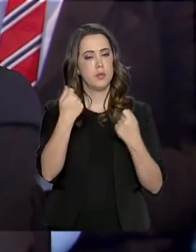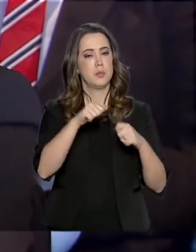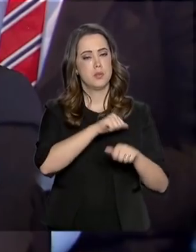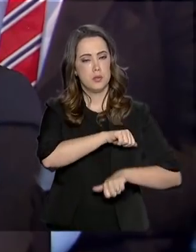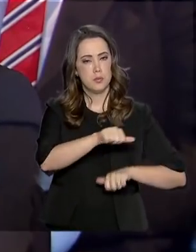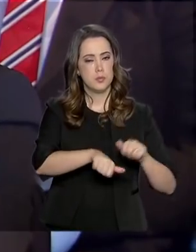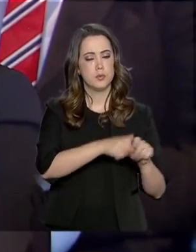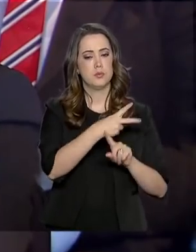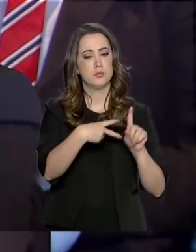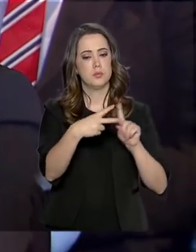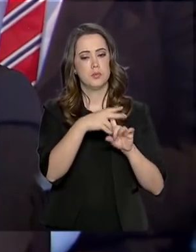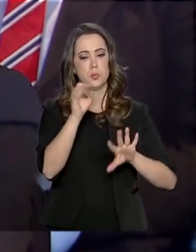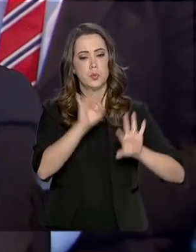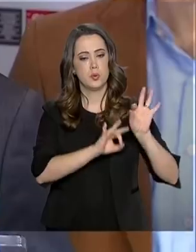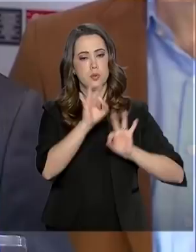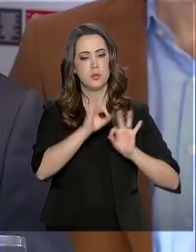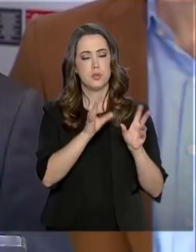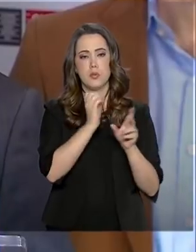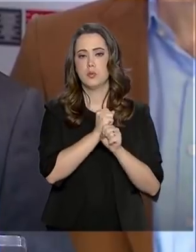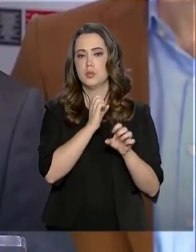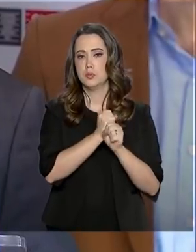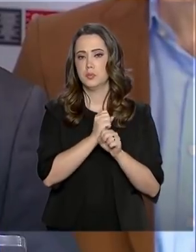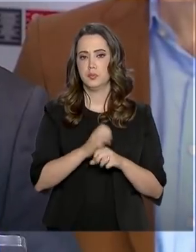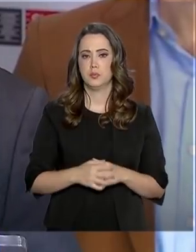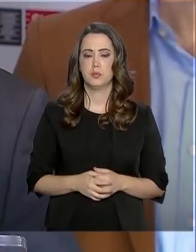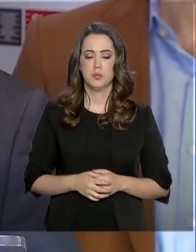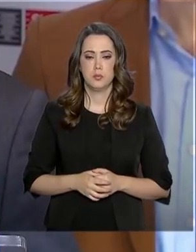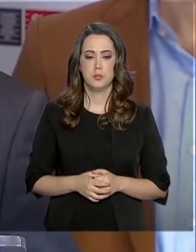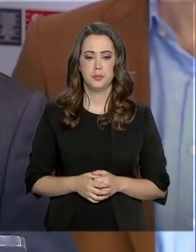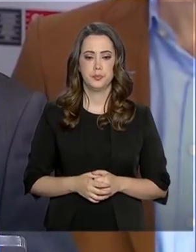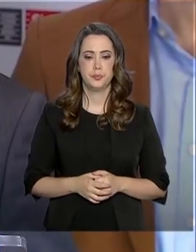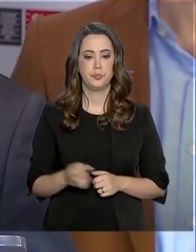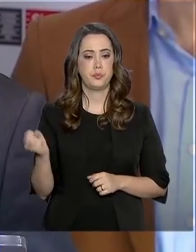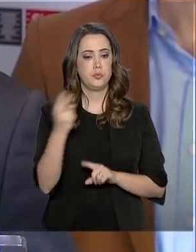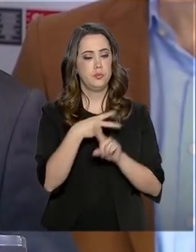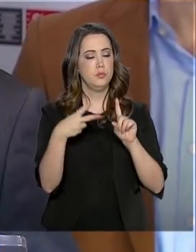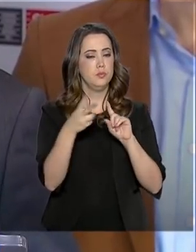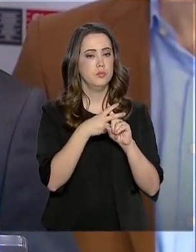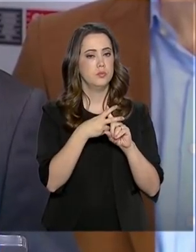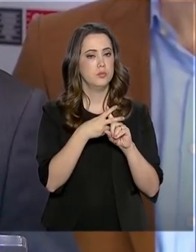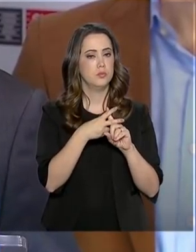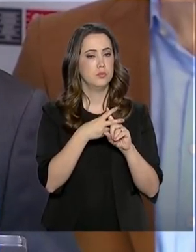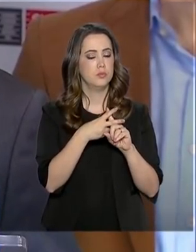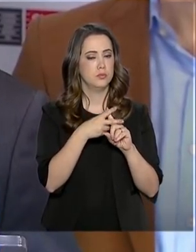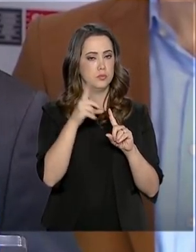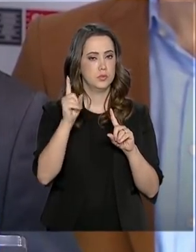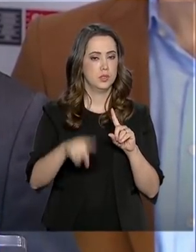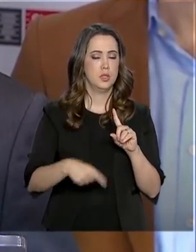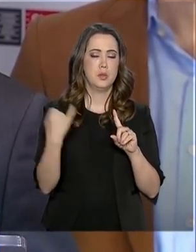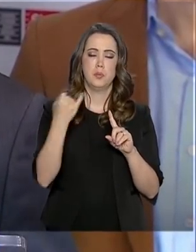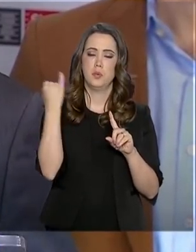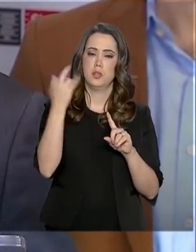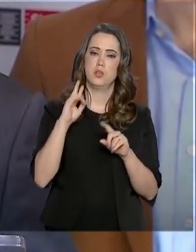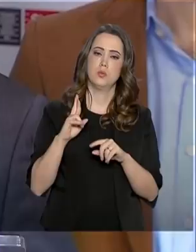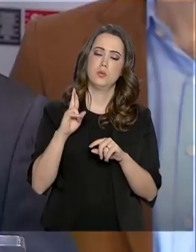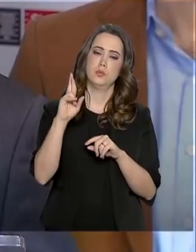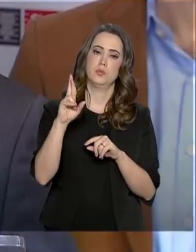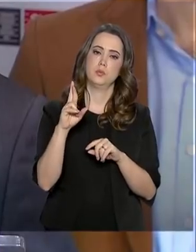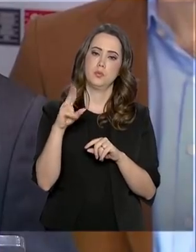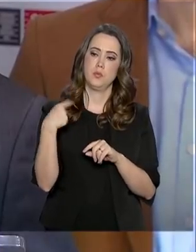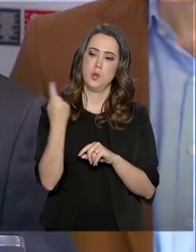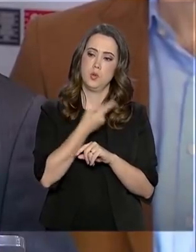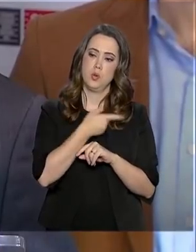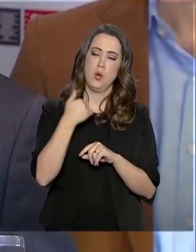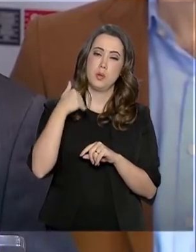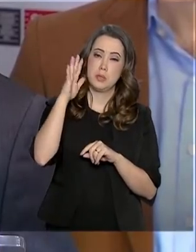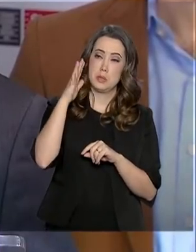para organizar as contas públicas. A questão da nova previdência é uma grande responsabilidade de nós,